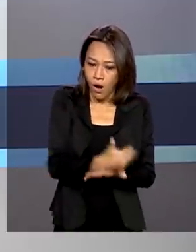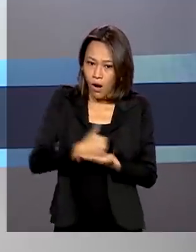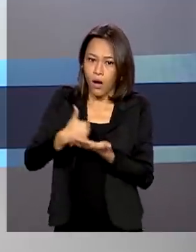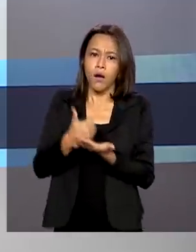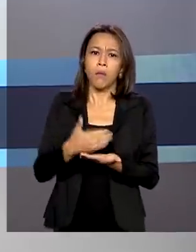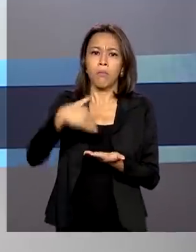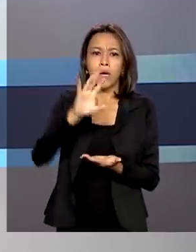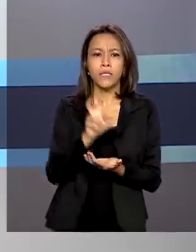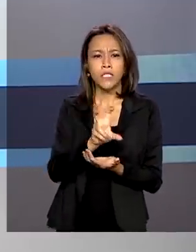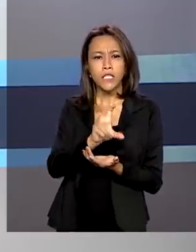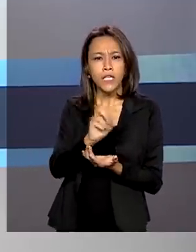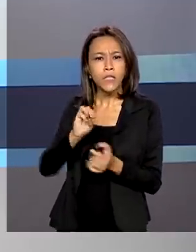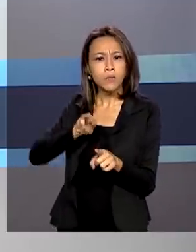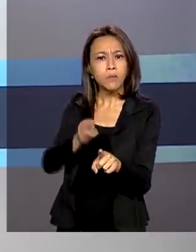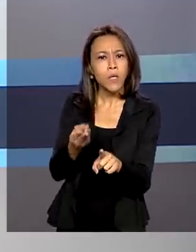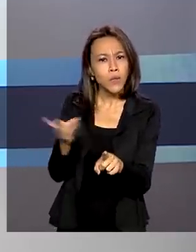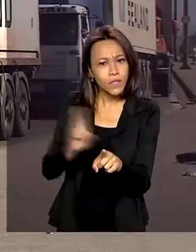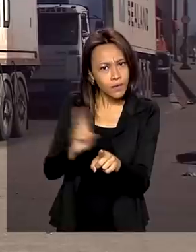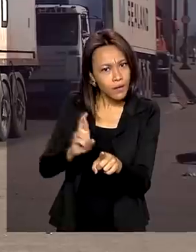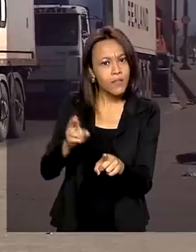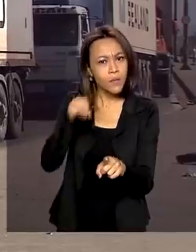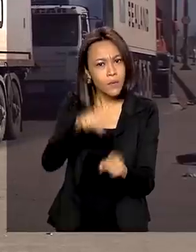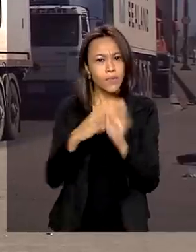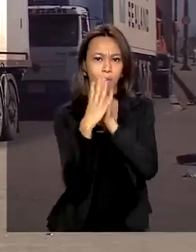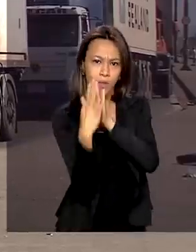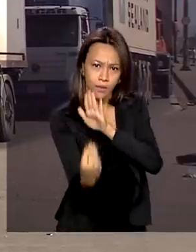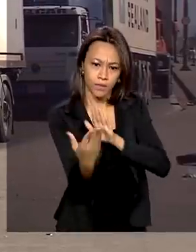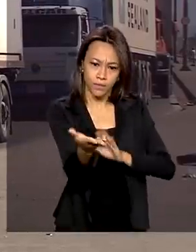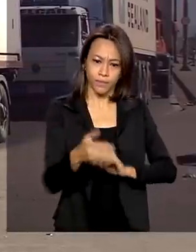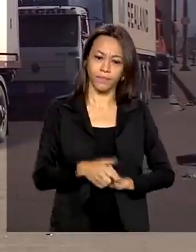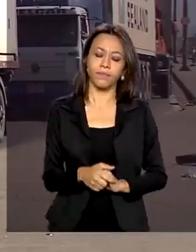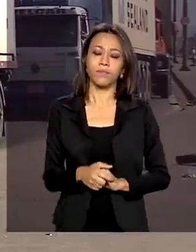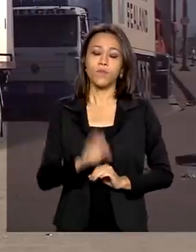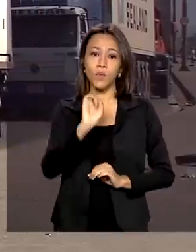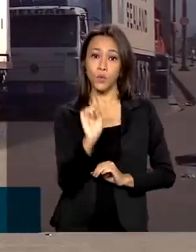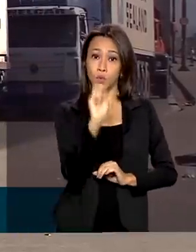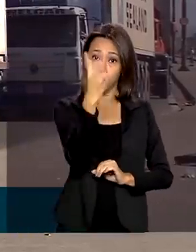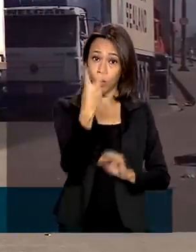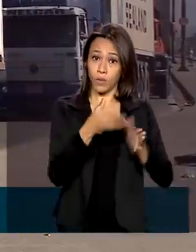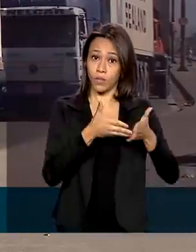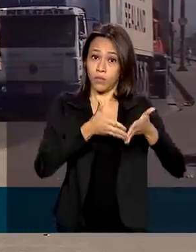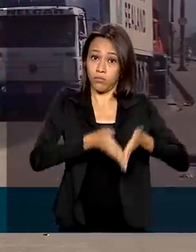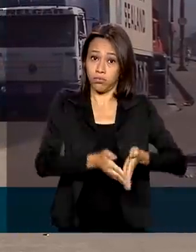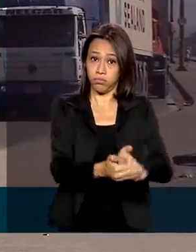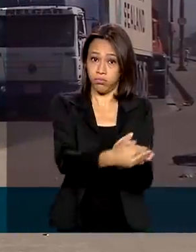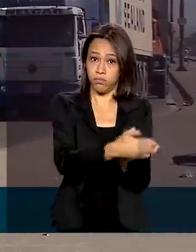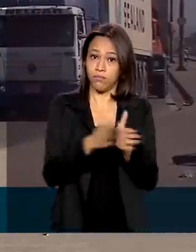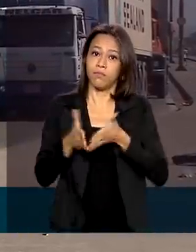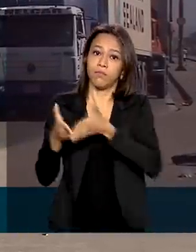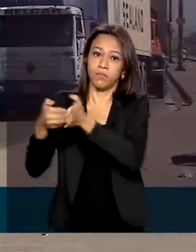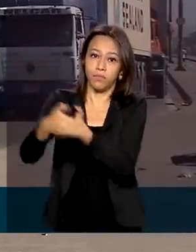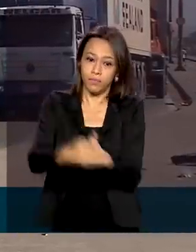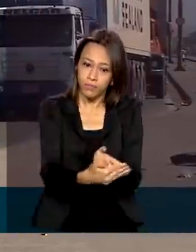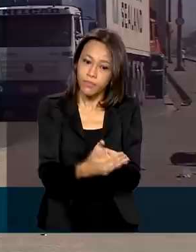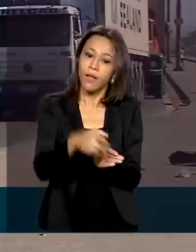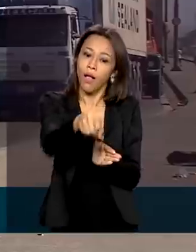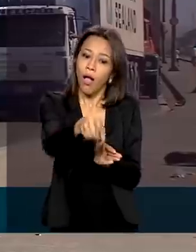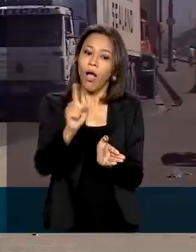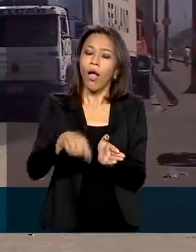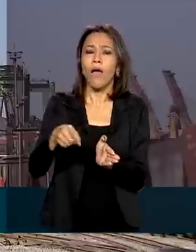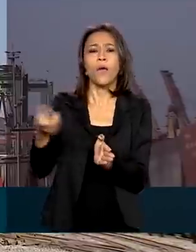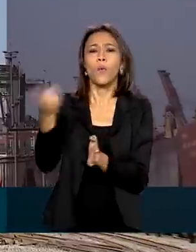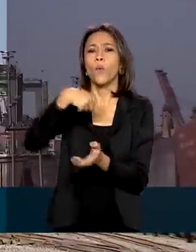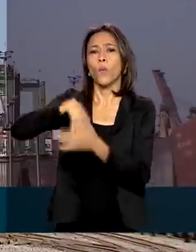com as concessões. Os dois terminais do Porto de Santos são destinados à movimentação e armazenagem de